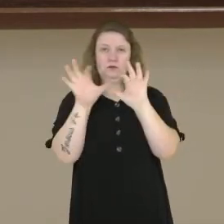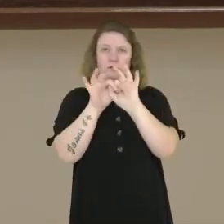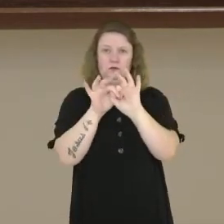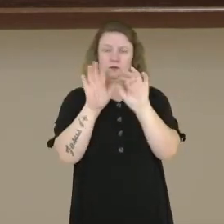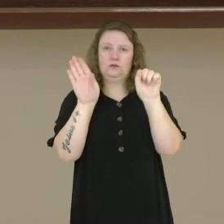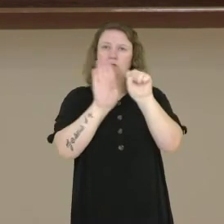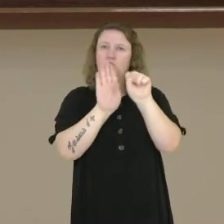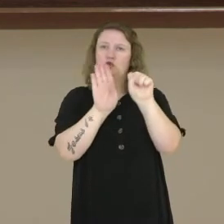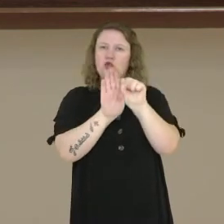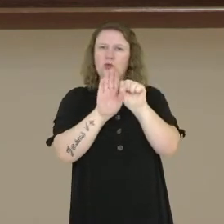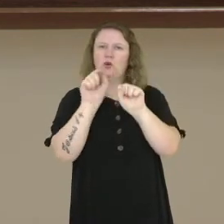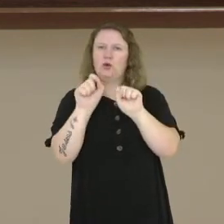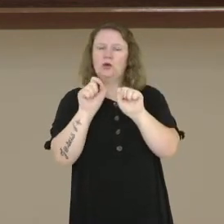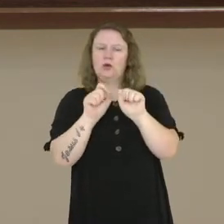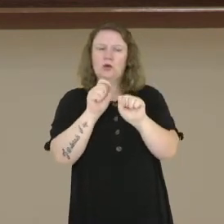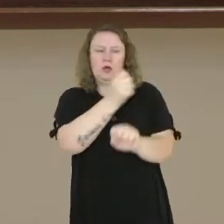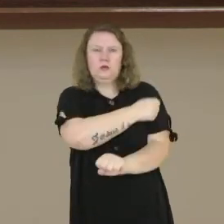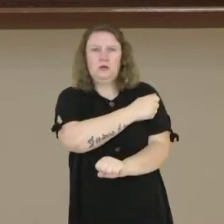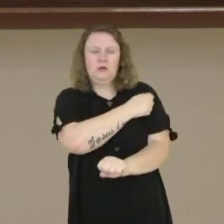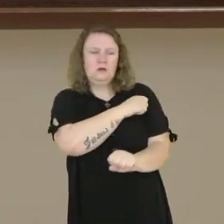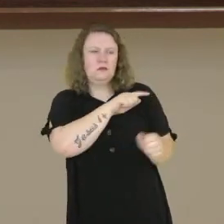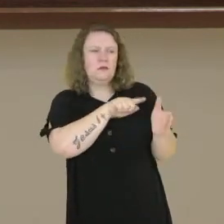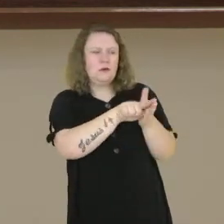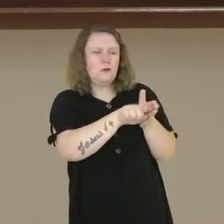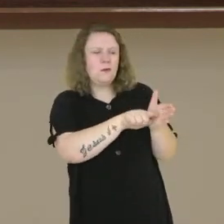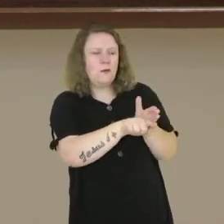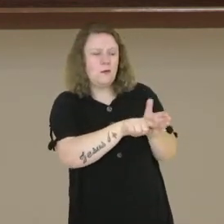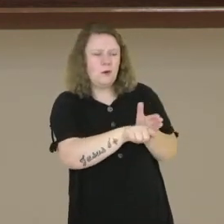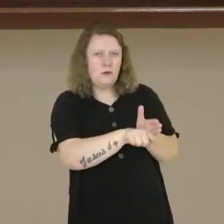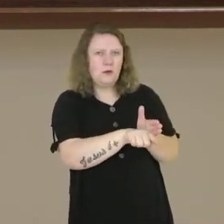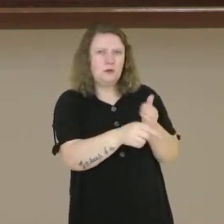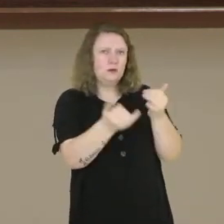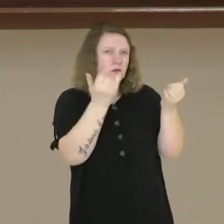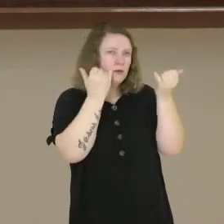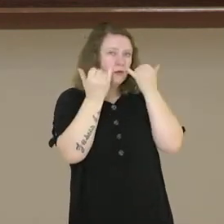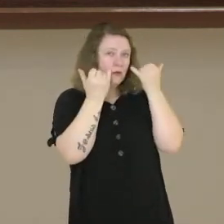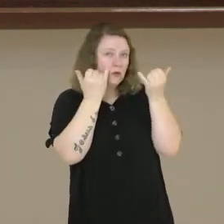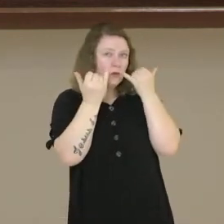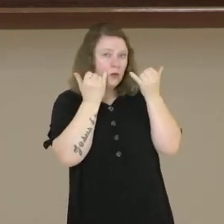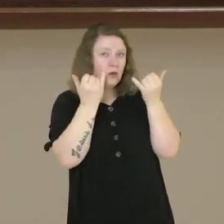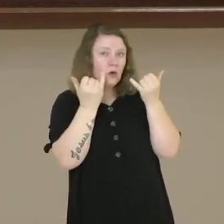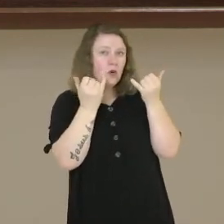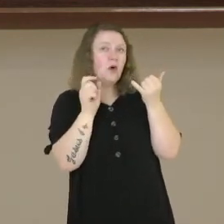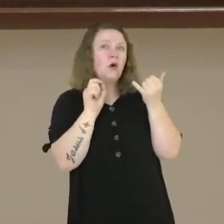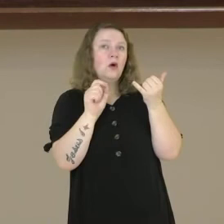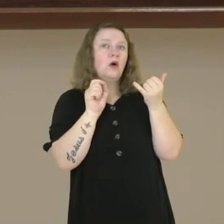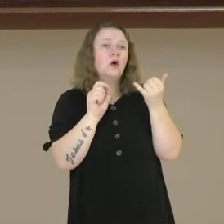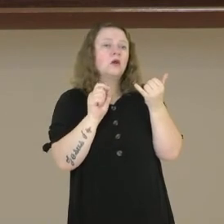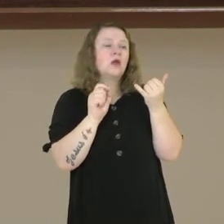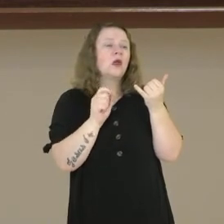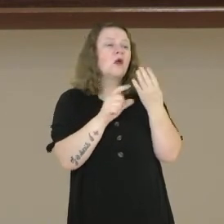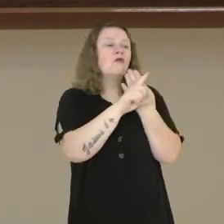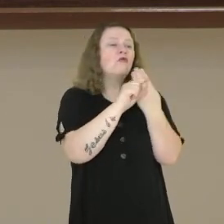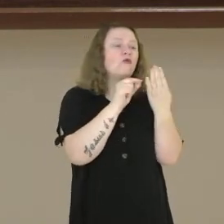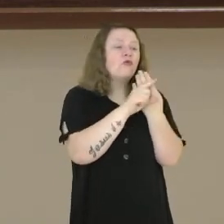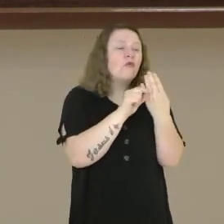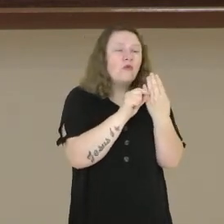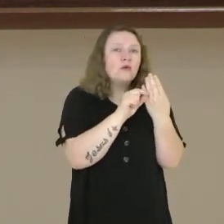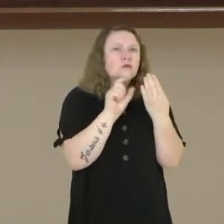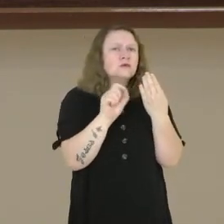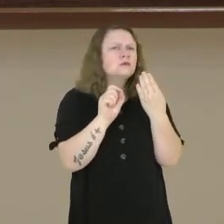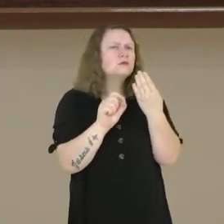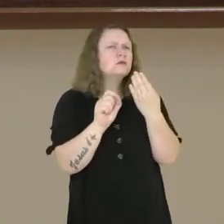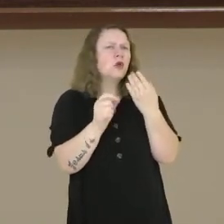substantivo. Os estudantes pesquisam notícias, é um substantivo. Os estudantes pesquisam que a origem tinha a notícia, oração